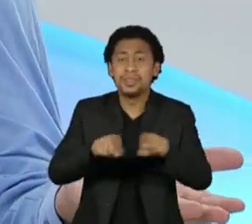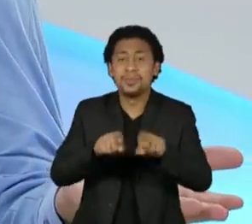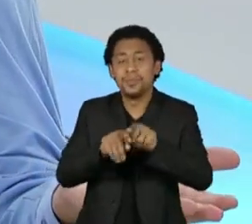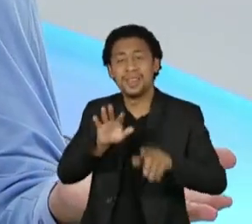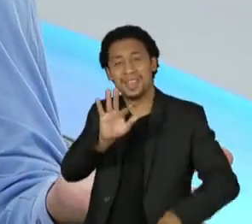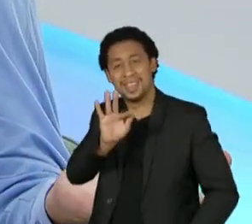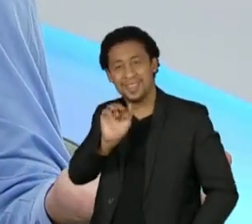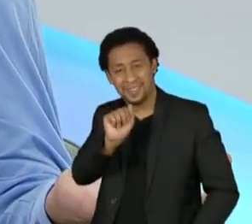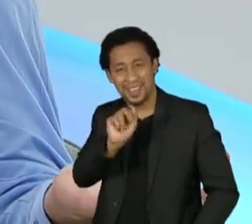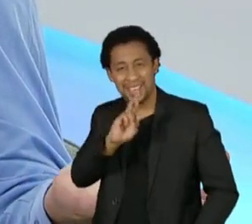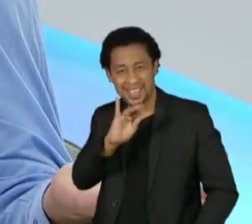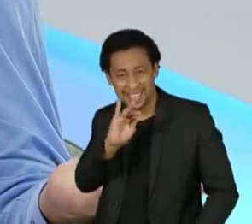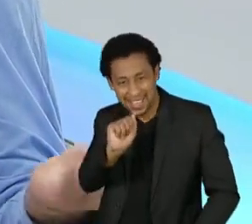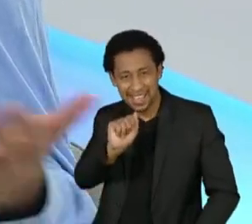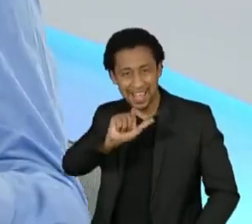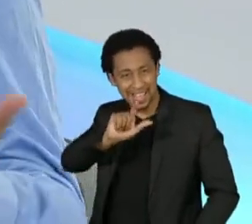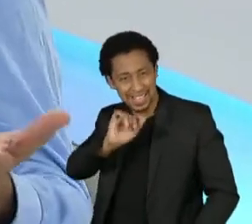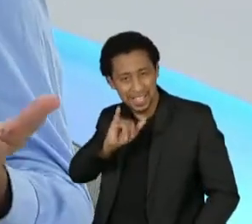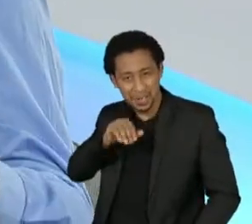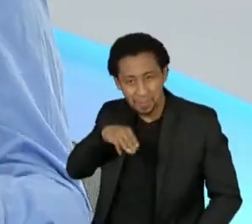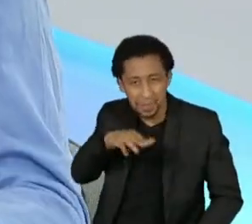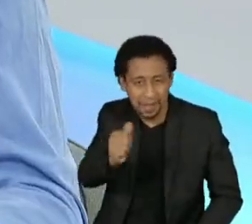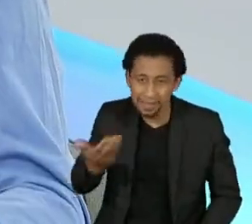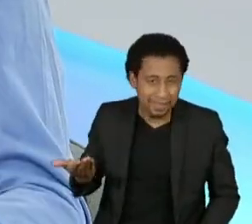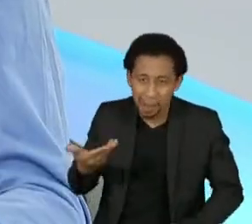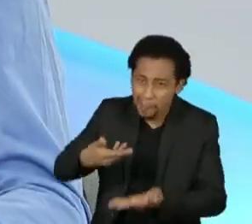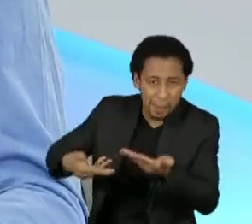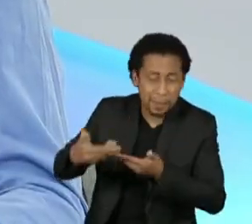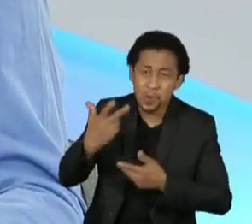Bom, aí não dá, né? Se o Lula é para ser presidente do Brasil, é justamente para...